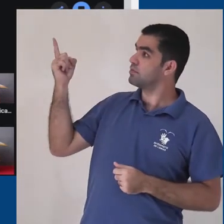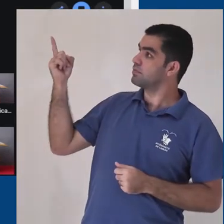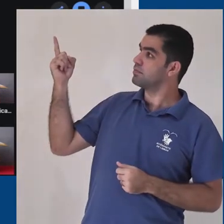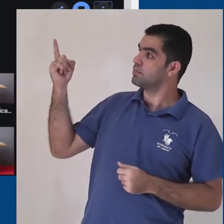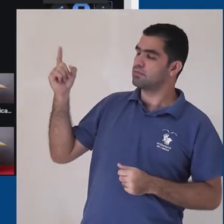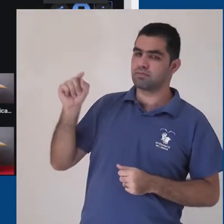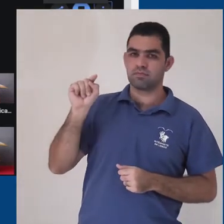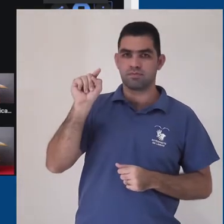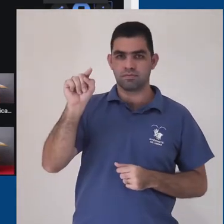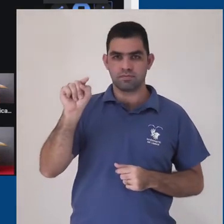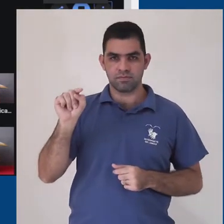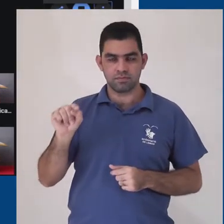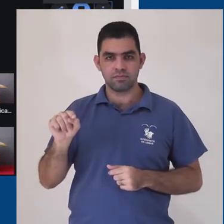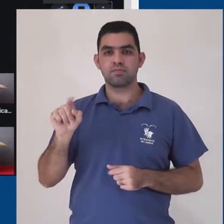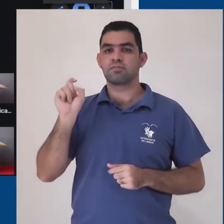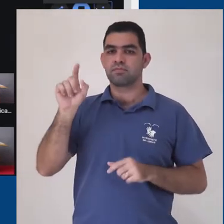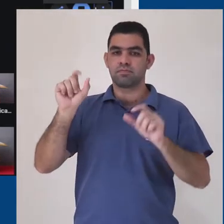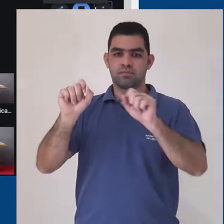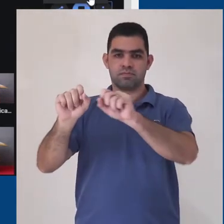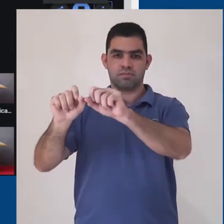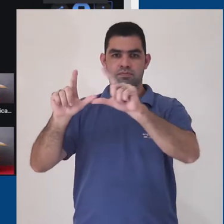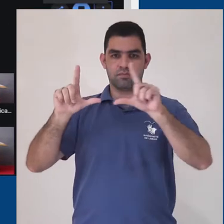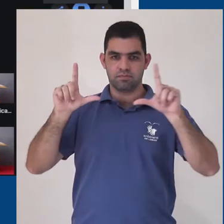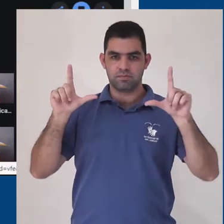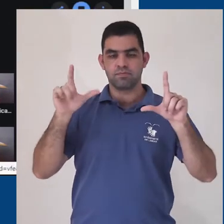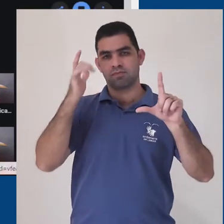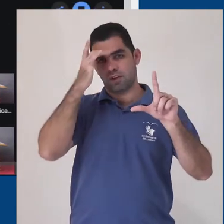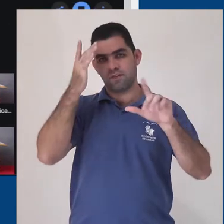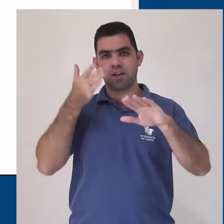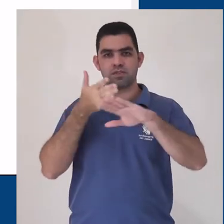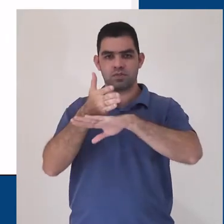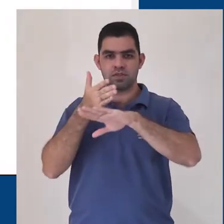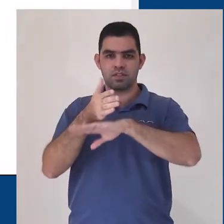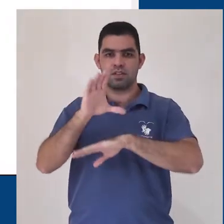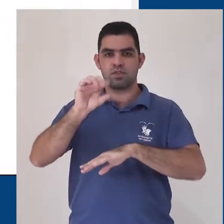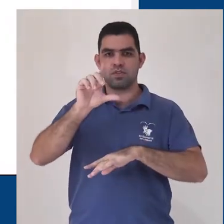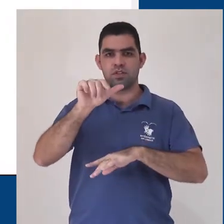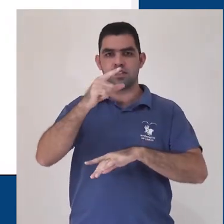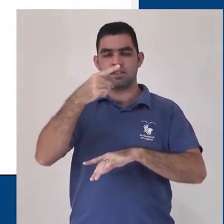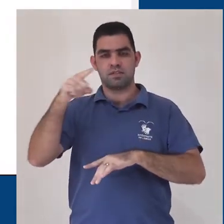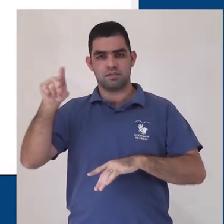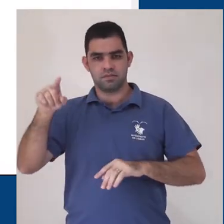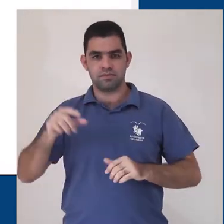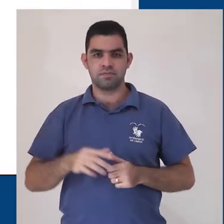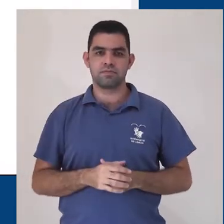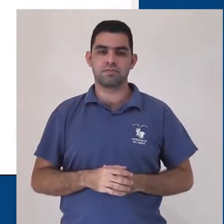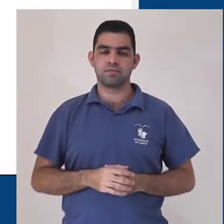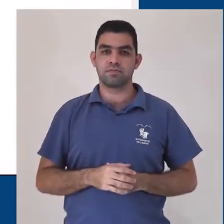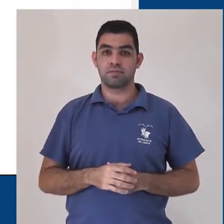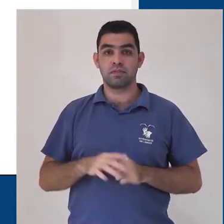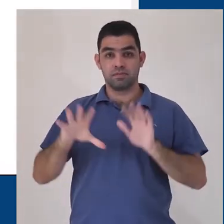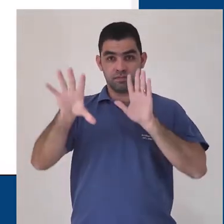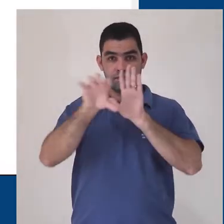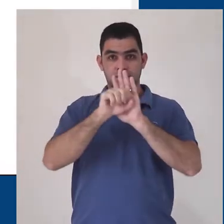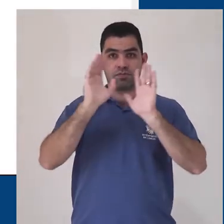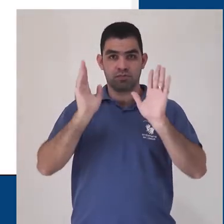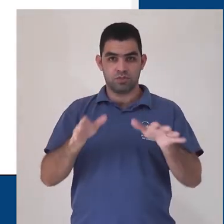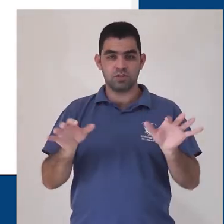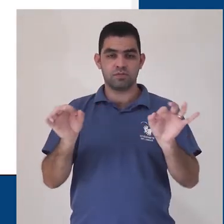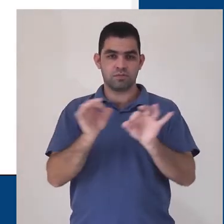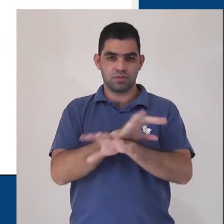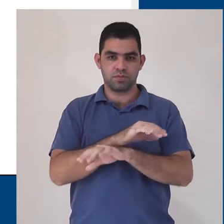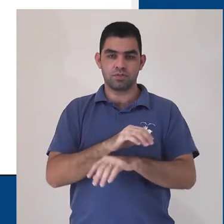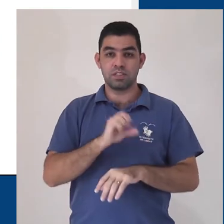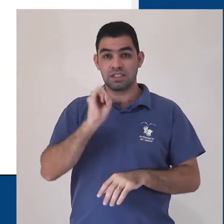nos oferece uma maneira de acessar o aplicativo. Vamos pegar esse atalho. A imagem agora está aqui. Se ainda não estiver,